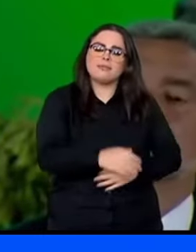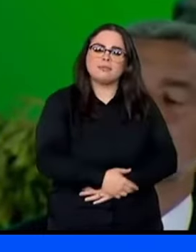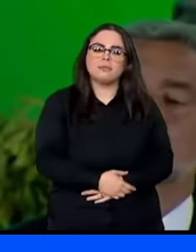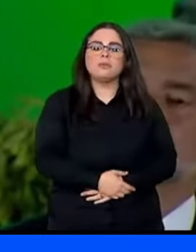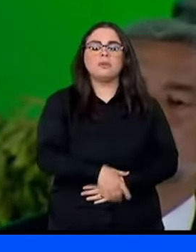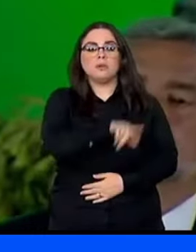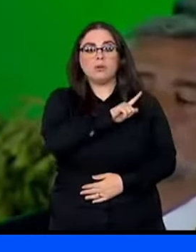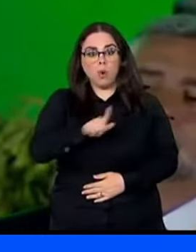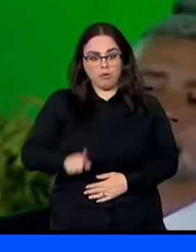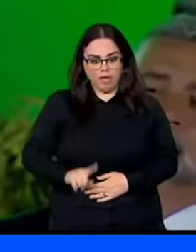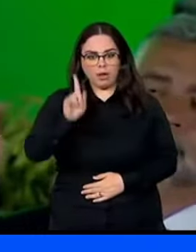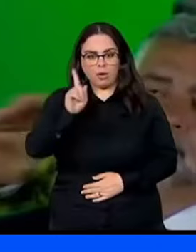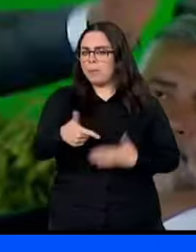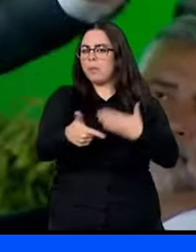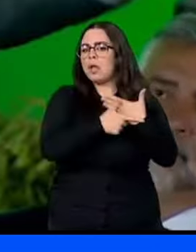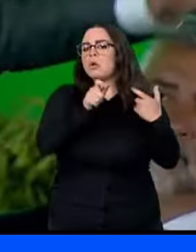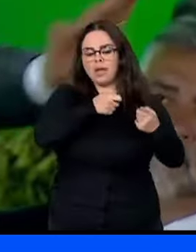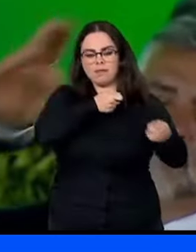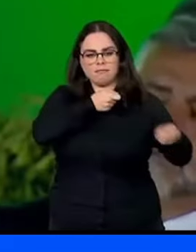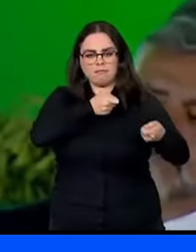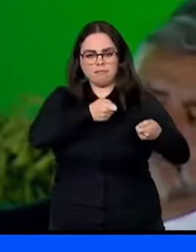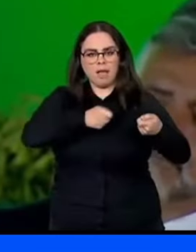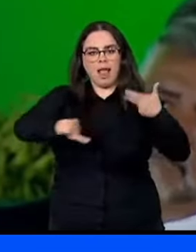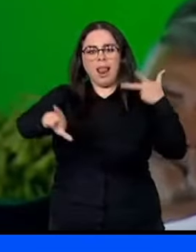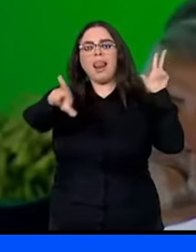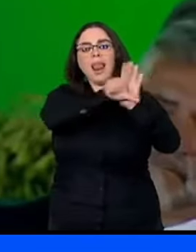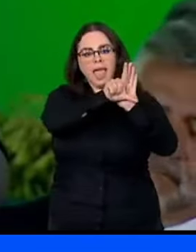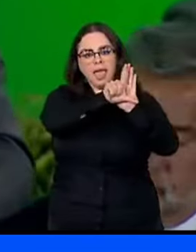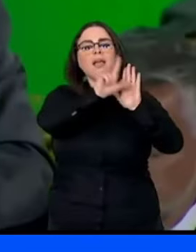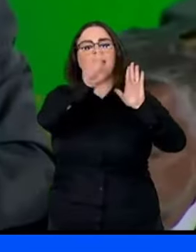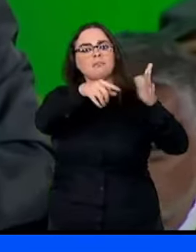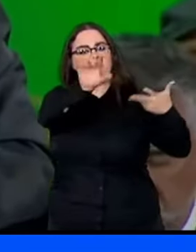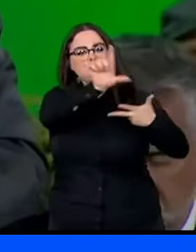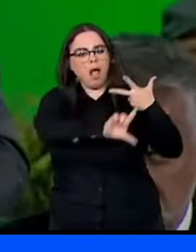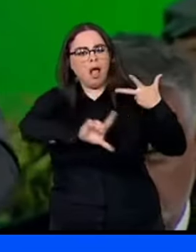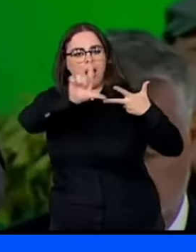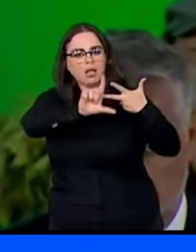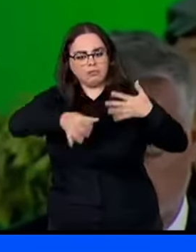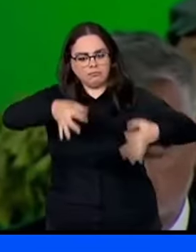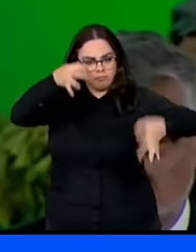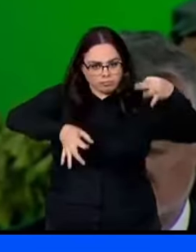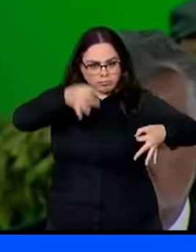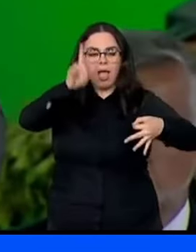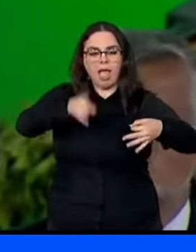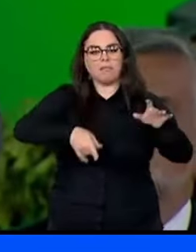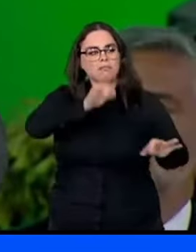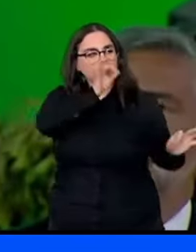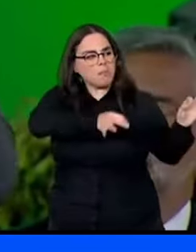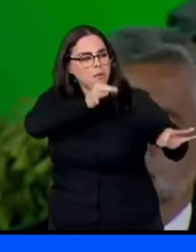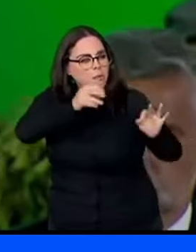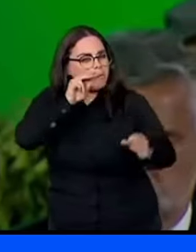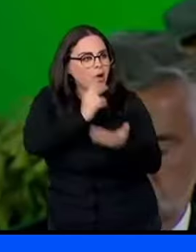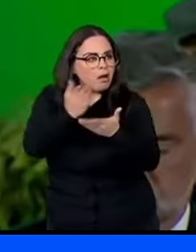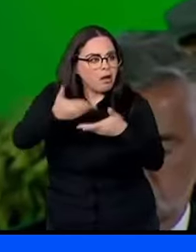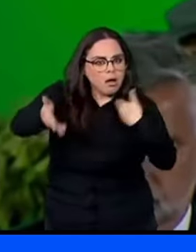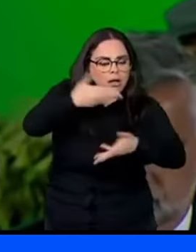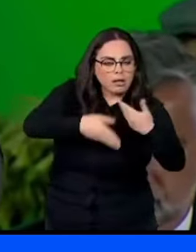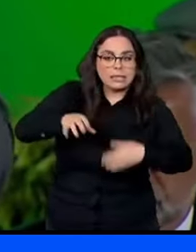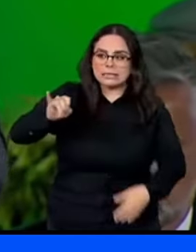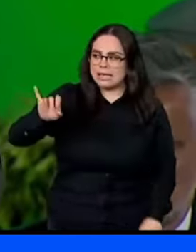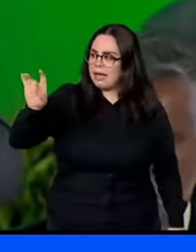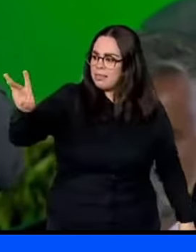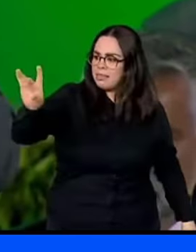governo governa O Legislativo legisla E o Poder Judiciário julga Se cada um fizer isso